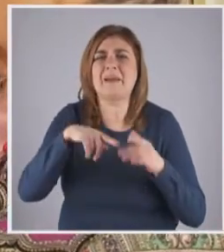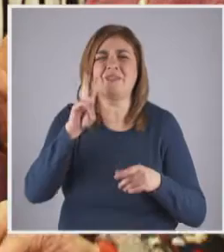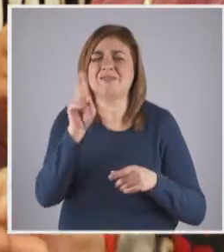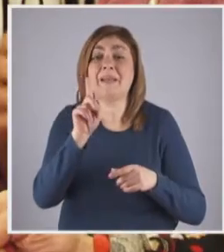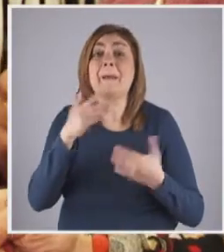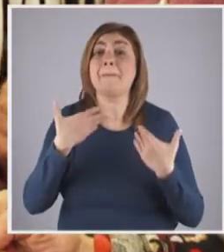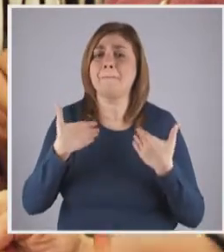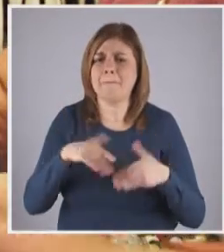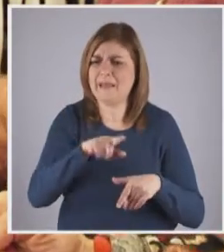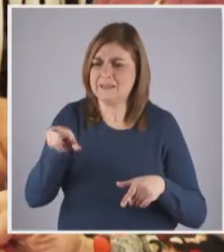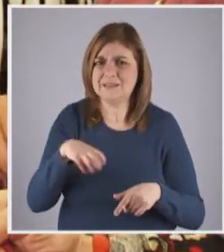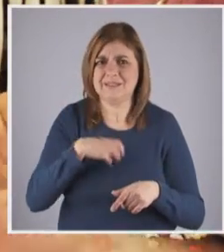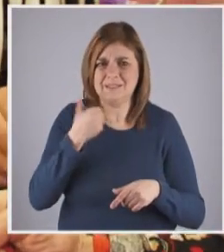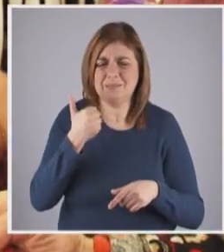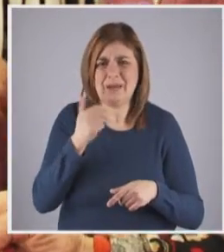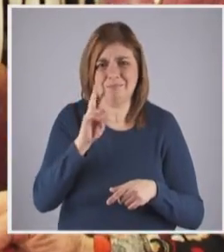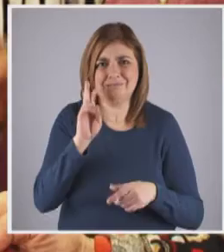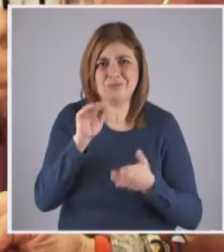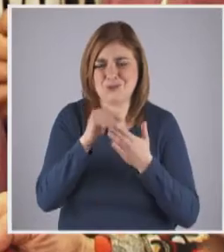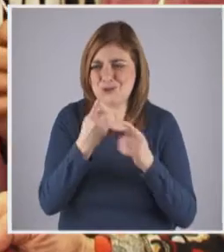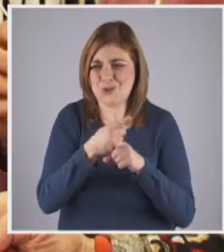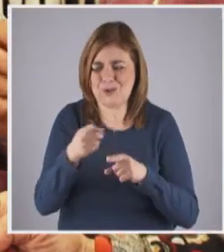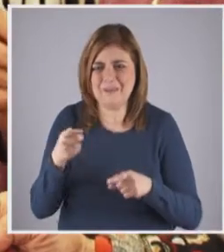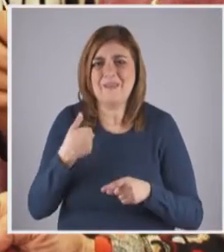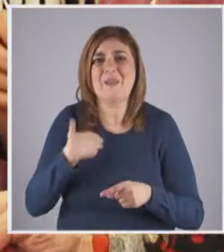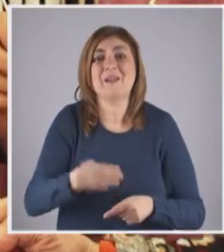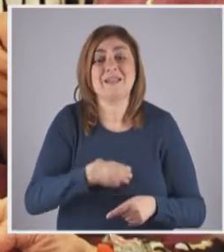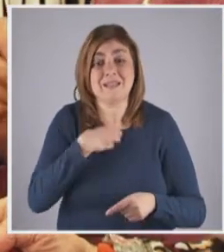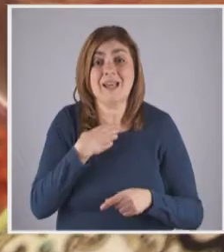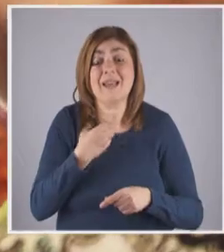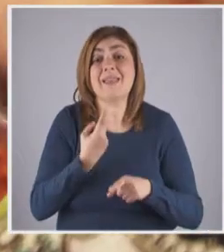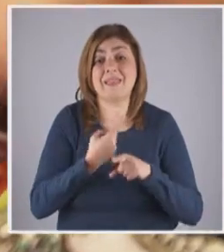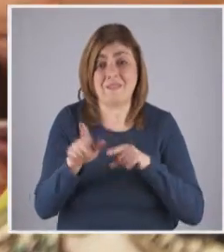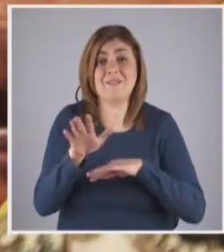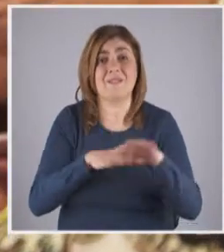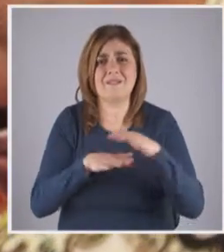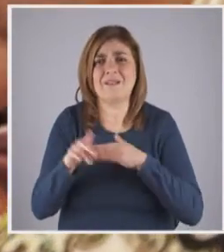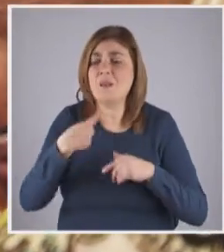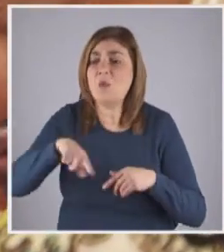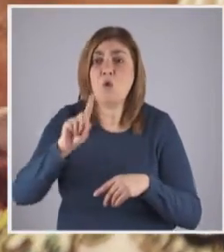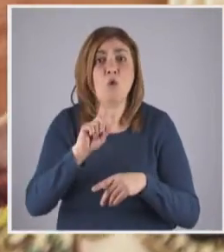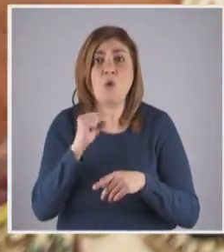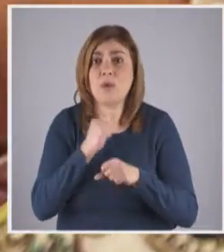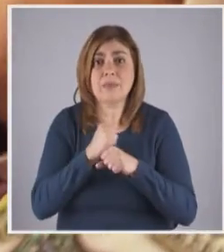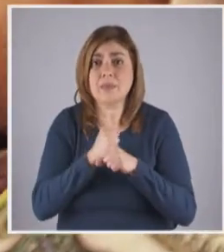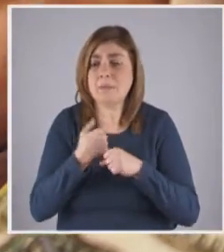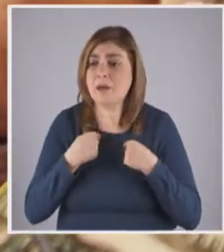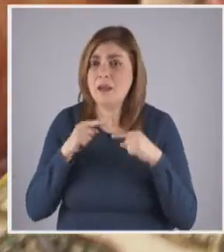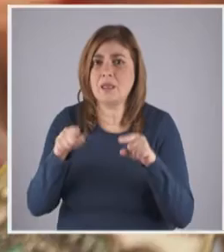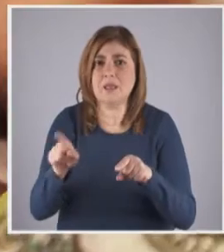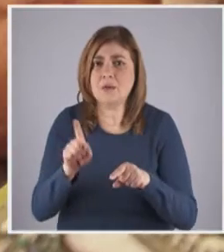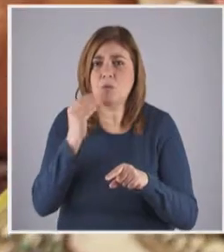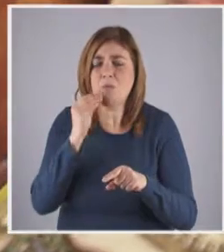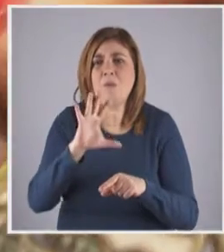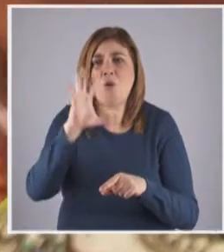mas aqui sentem-se bem os resultados. O que eu sinto que faz a diferença é que nós não estamos a trabalhar para eles, como